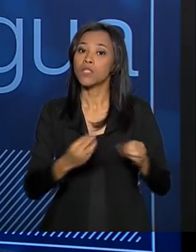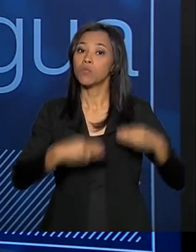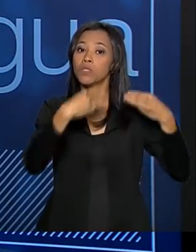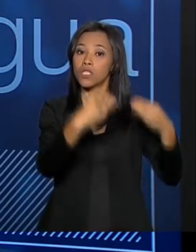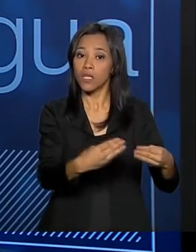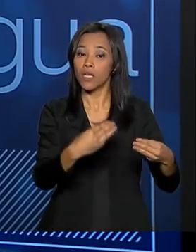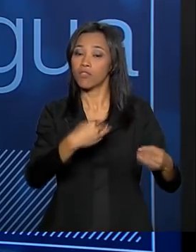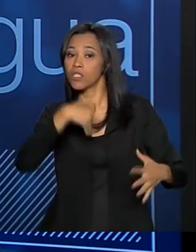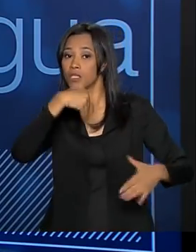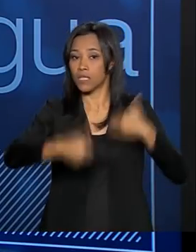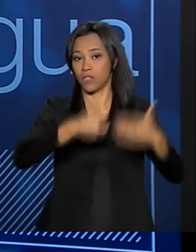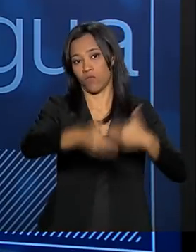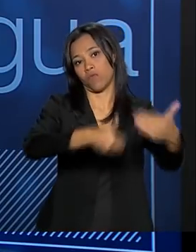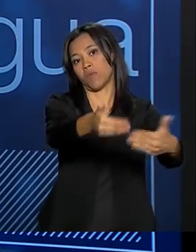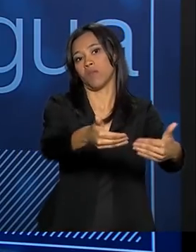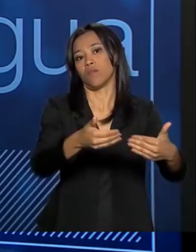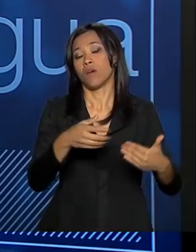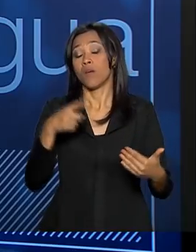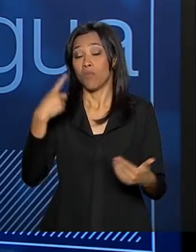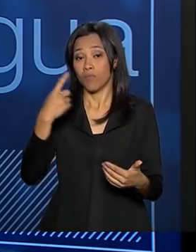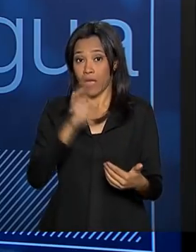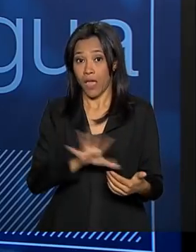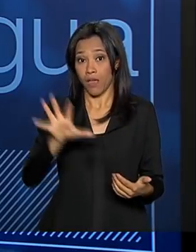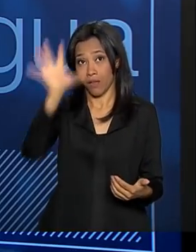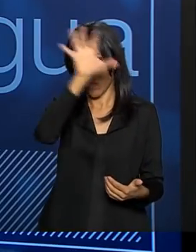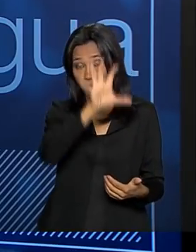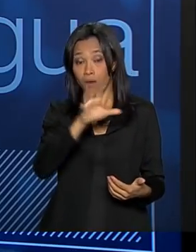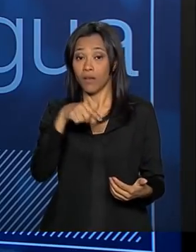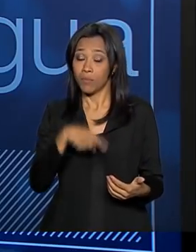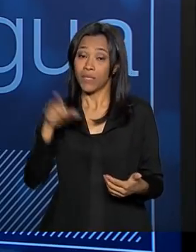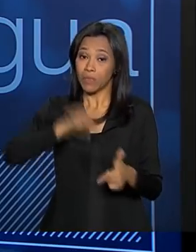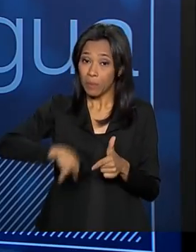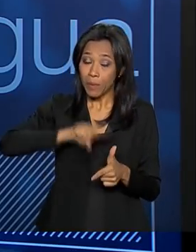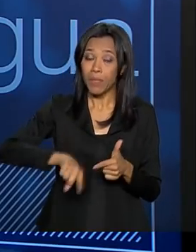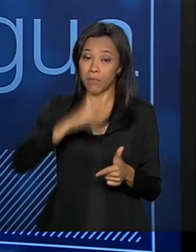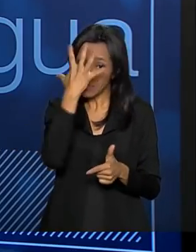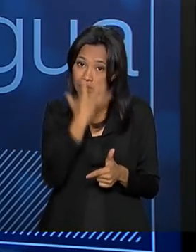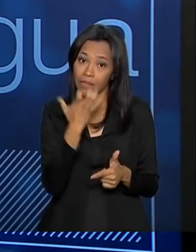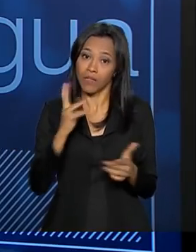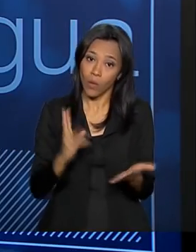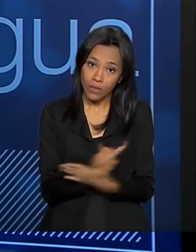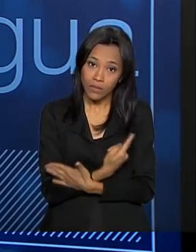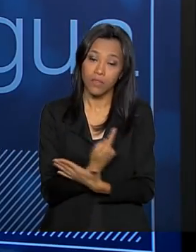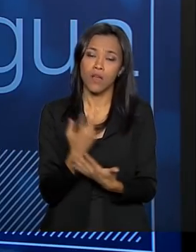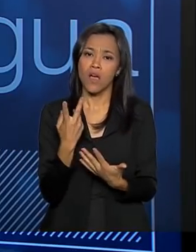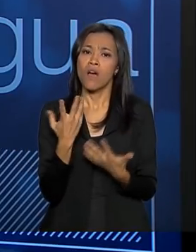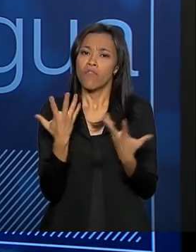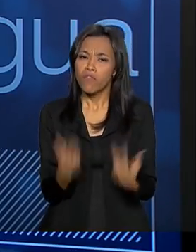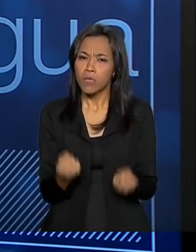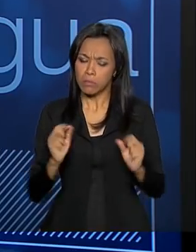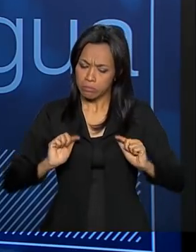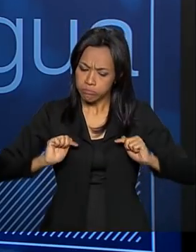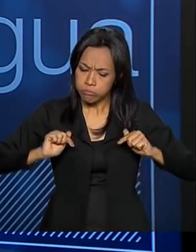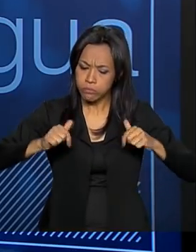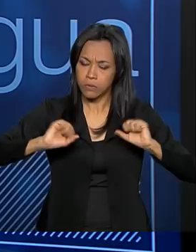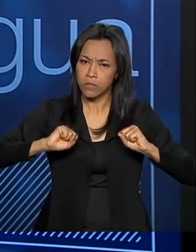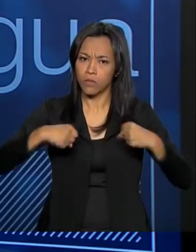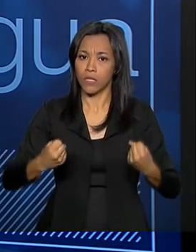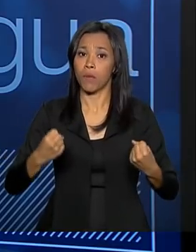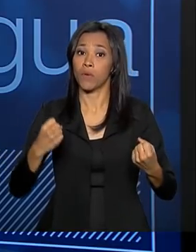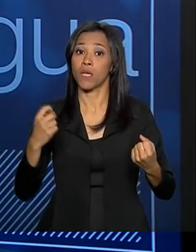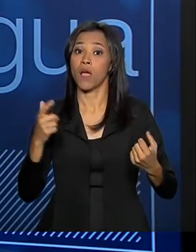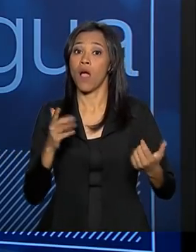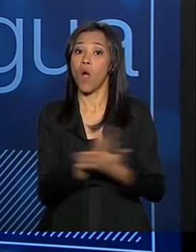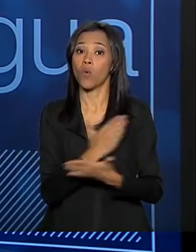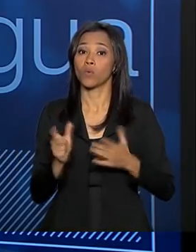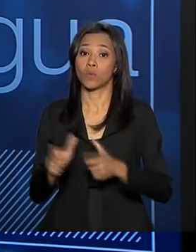Nós costumamos dizer que irrigação é problema muito sério para estar só em um ministério. Então, eu acho que a gente vai conseguir envidar esforços, porque o problema é grave. Em algumas áreas, a